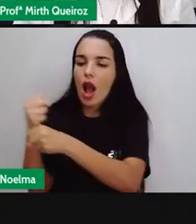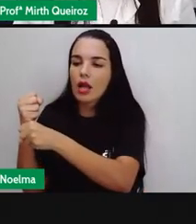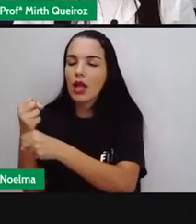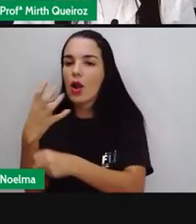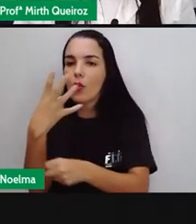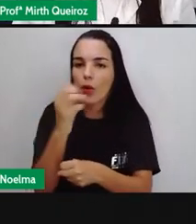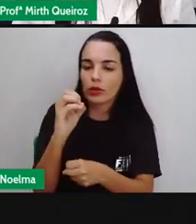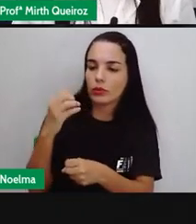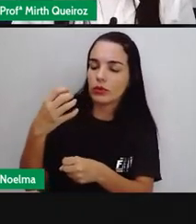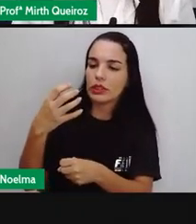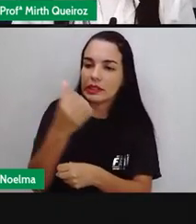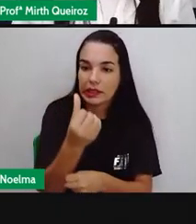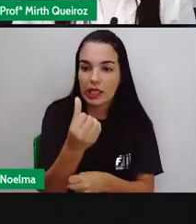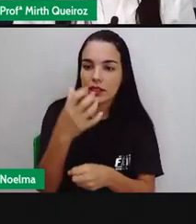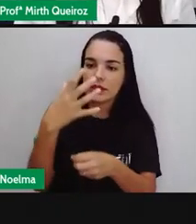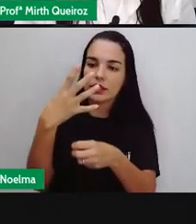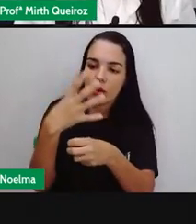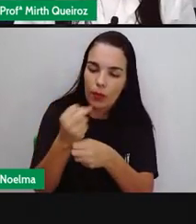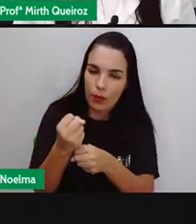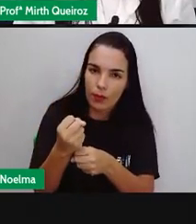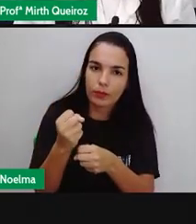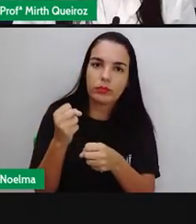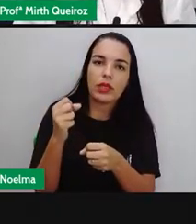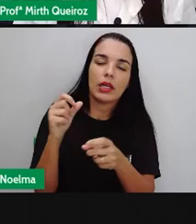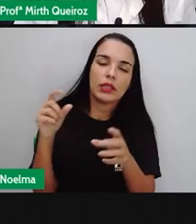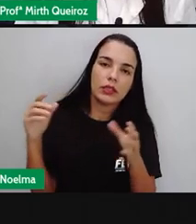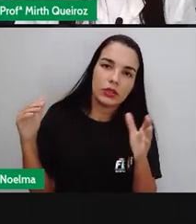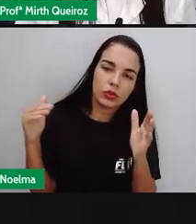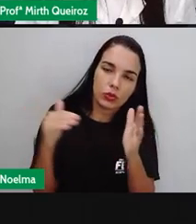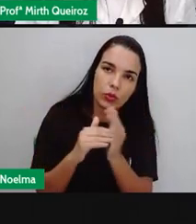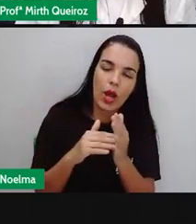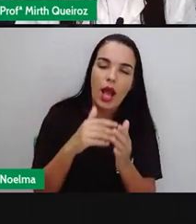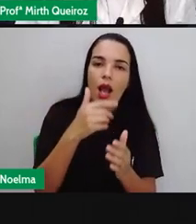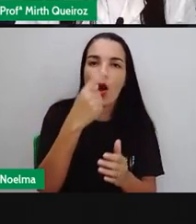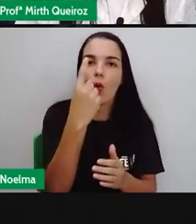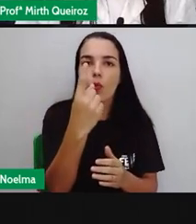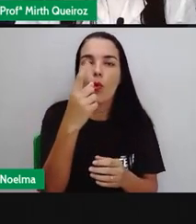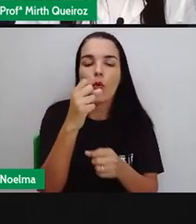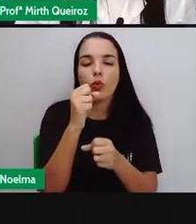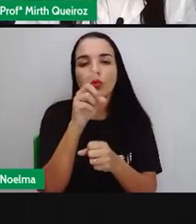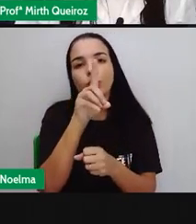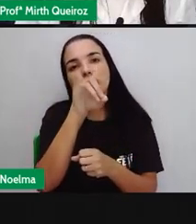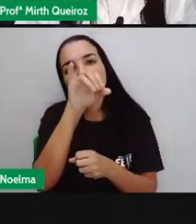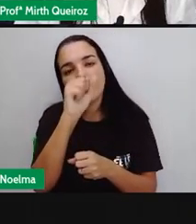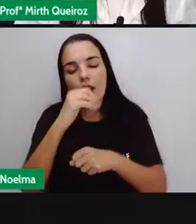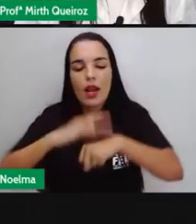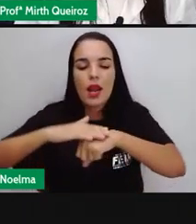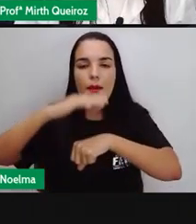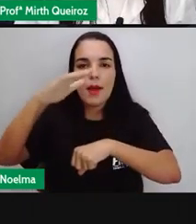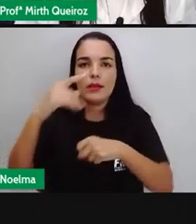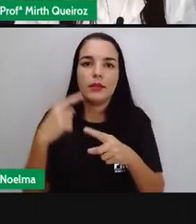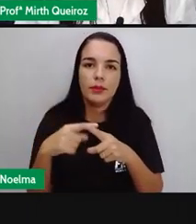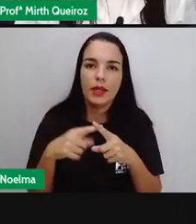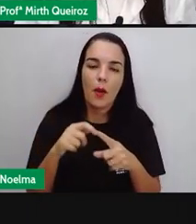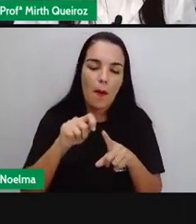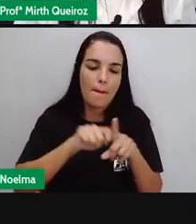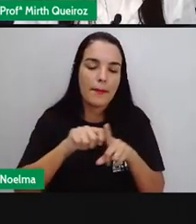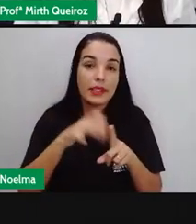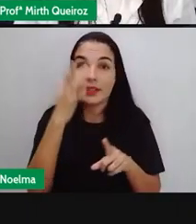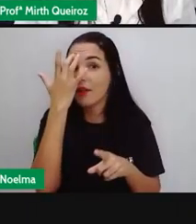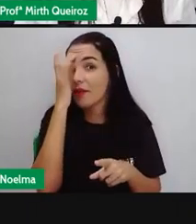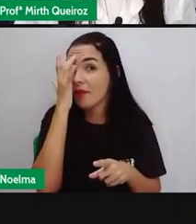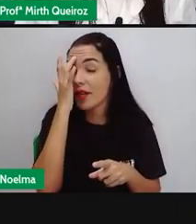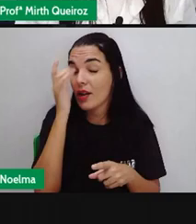24 horas Que é um dia a mais Que seria o ano bissexto Onde o mês de fevereiro De 28 dias